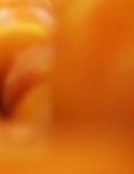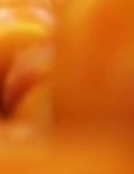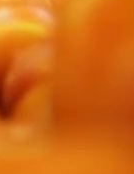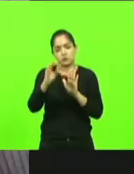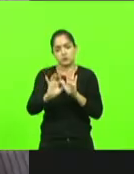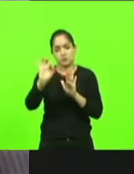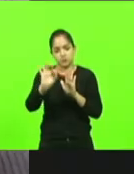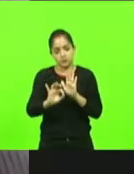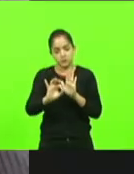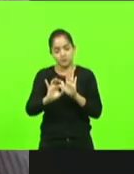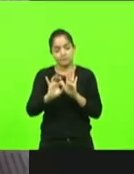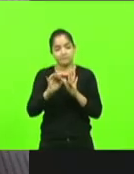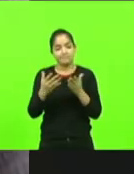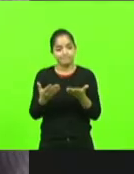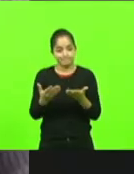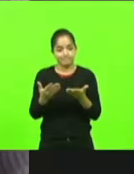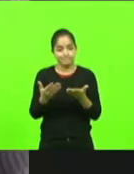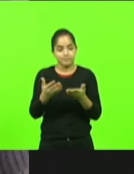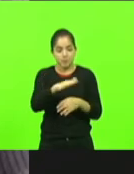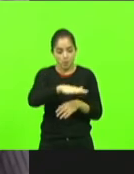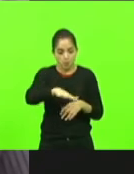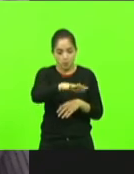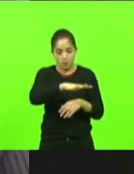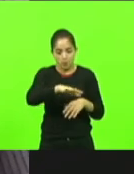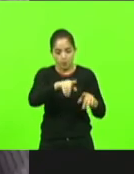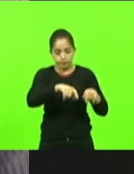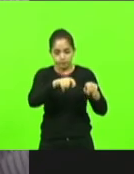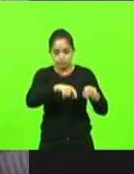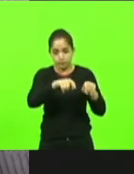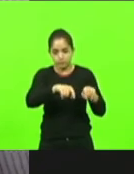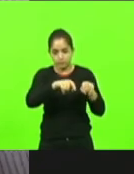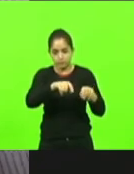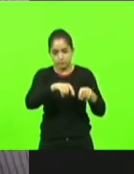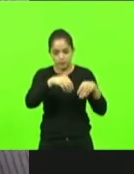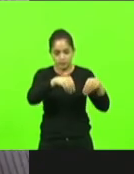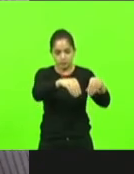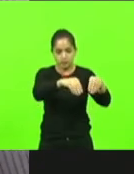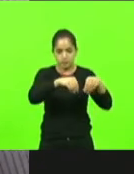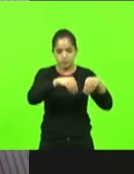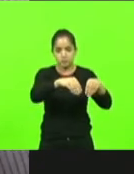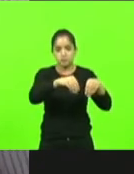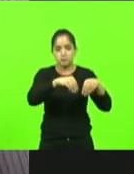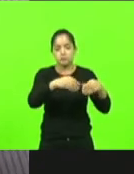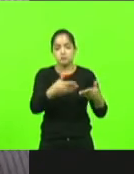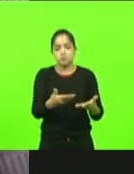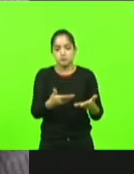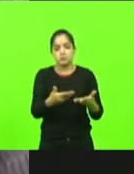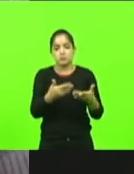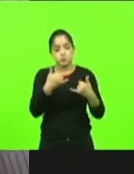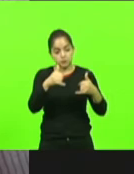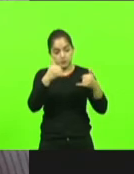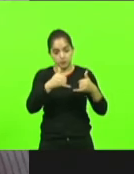insumos. Um hectare de lavoura que era feito no ano passado, com tecnologia,